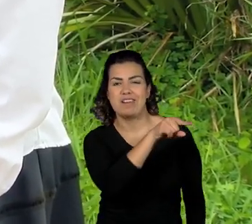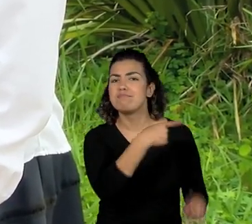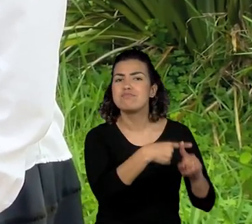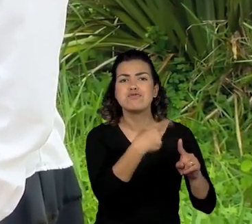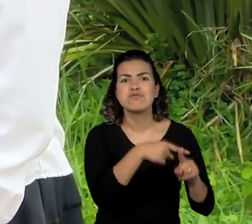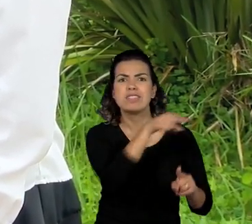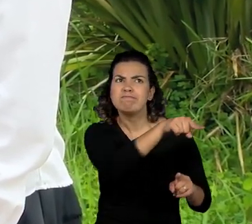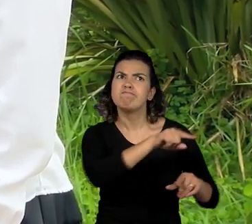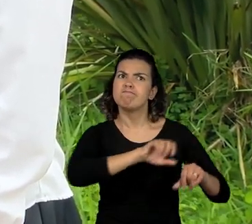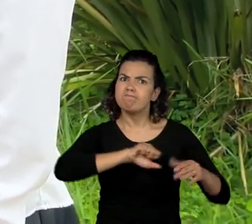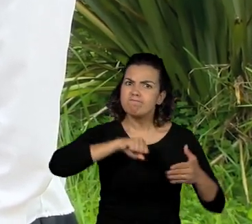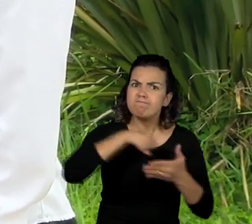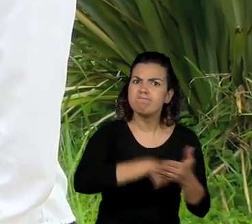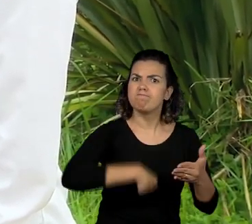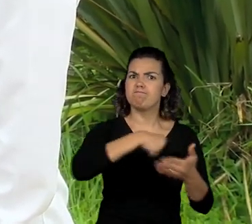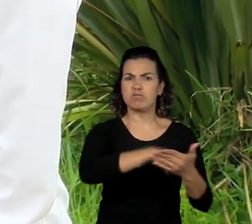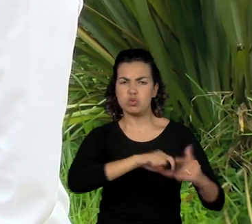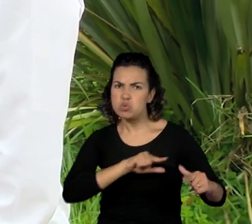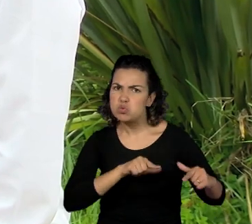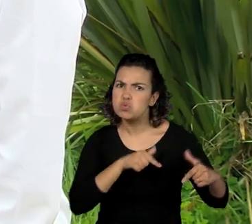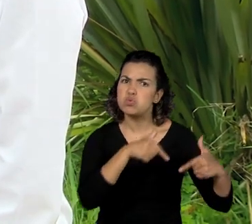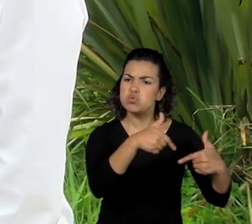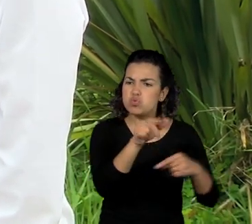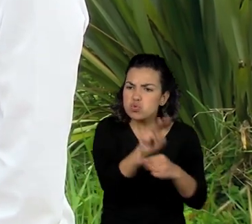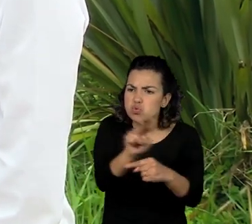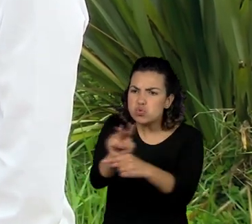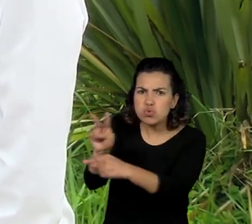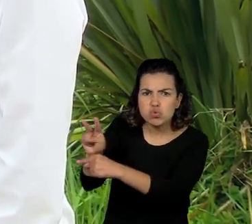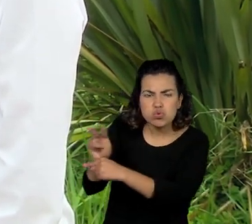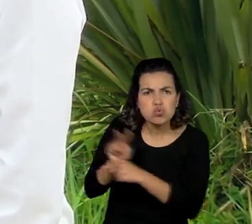irmãos e lutou para construir sua própria família.